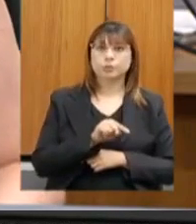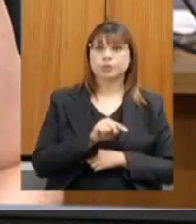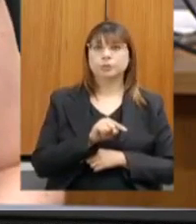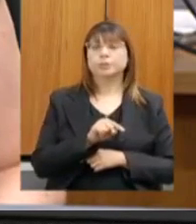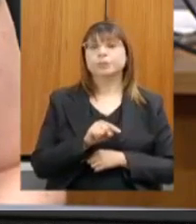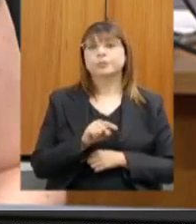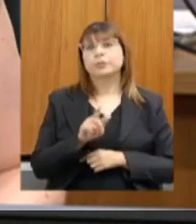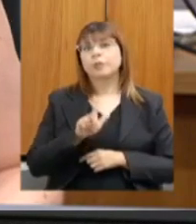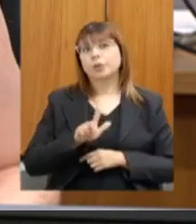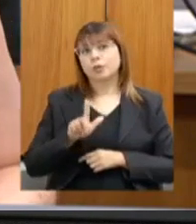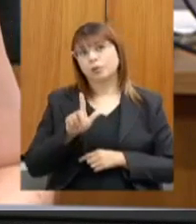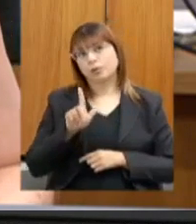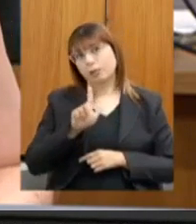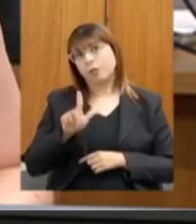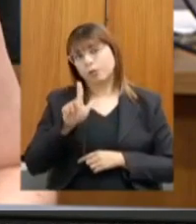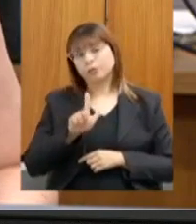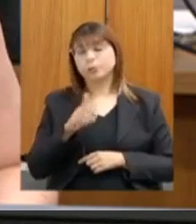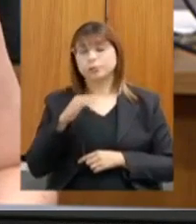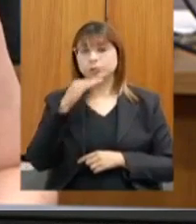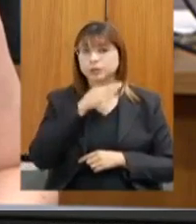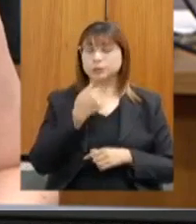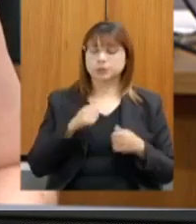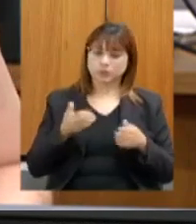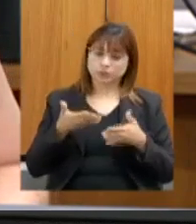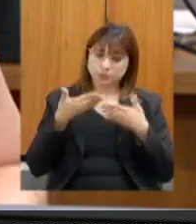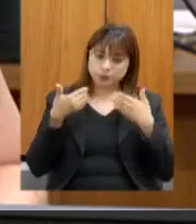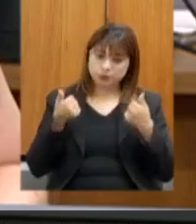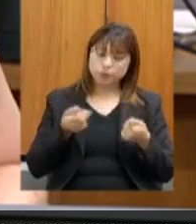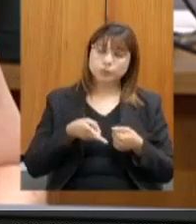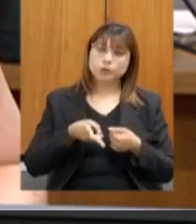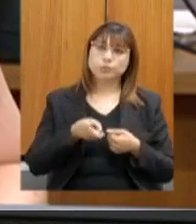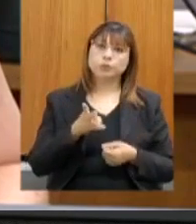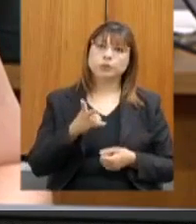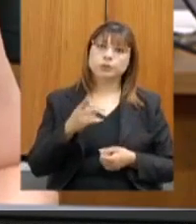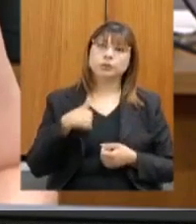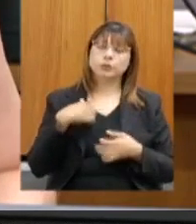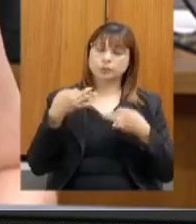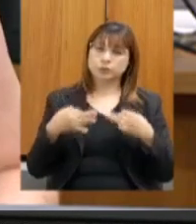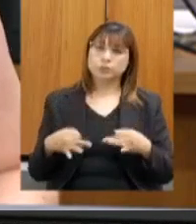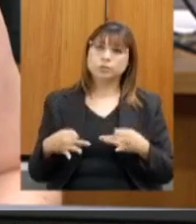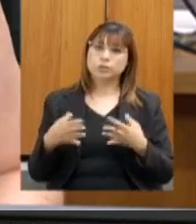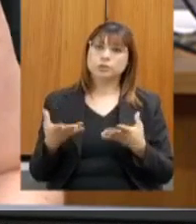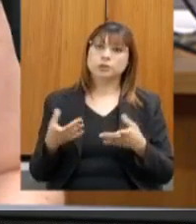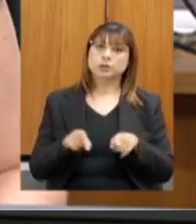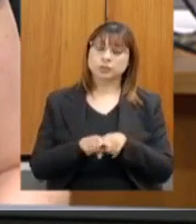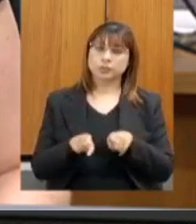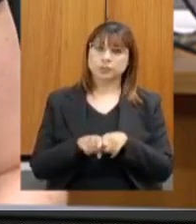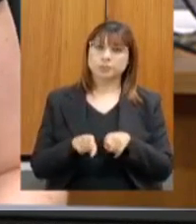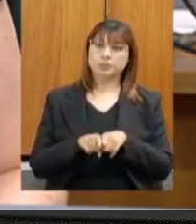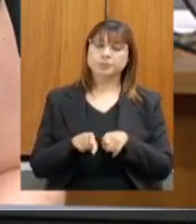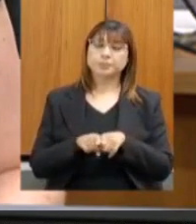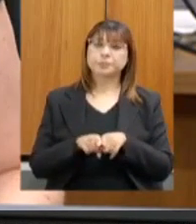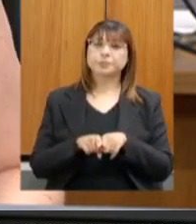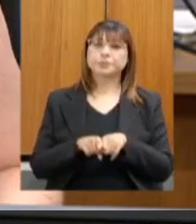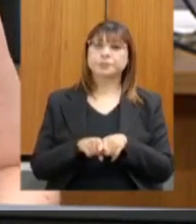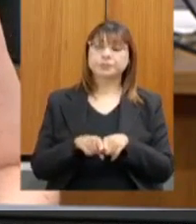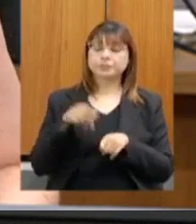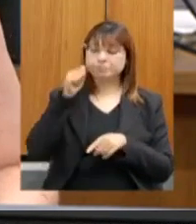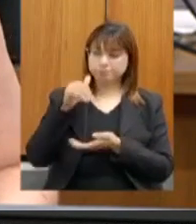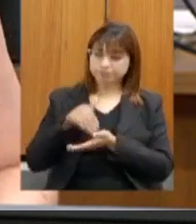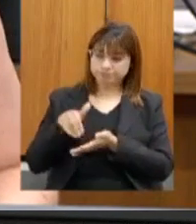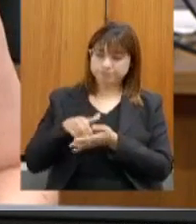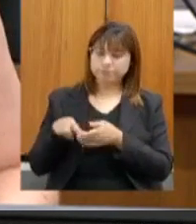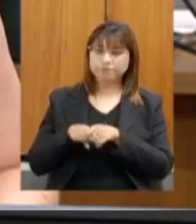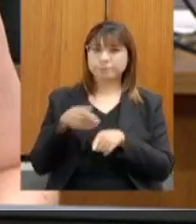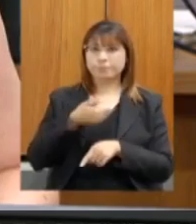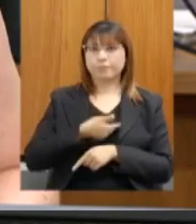percebe a necessidade da melhoria contínua e eu tenho certeza que essa é uma visão também da nossa secretária e